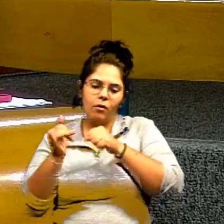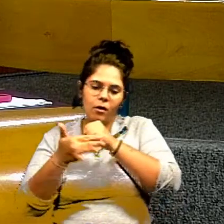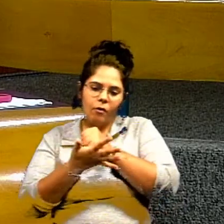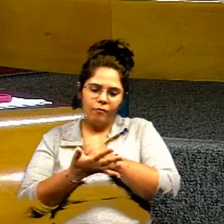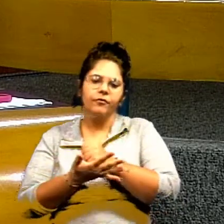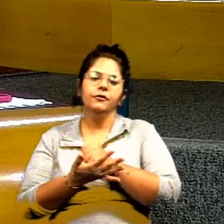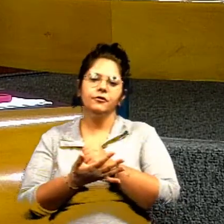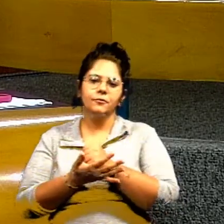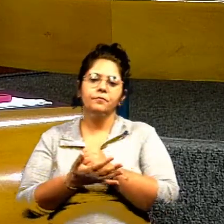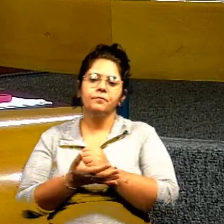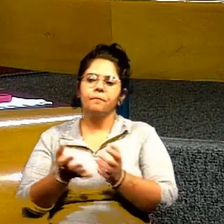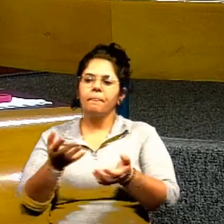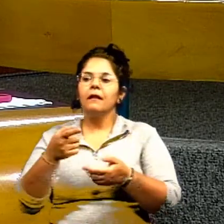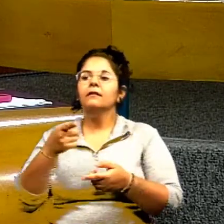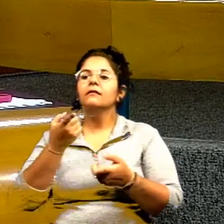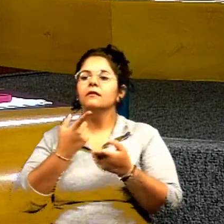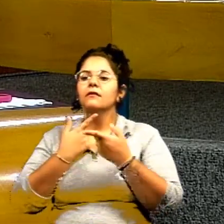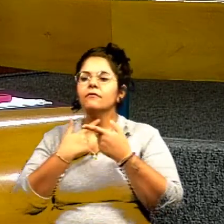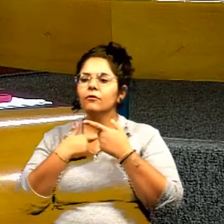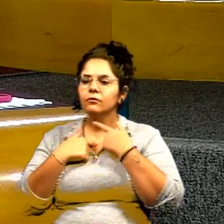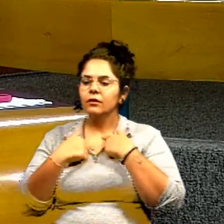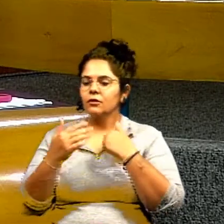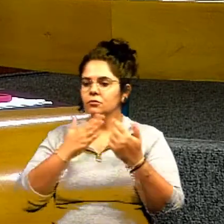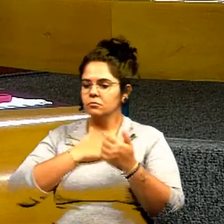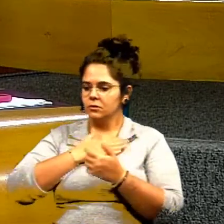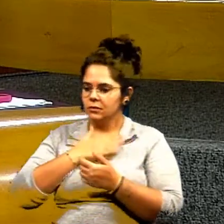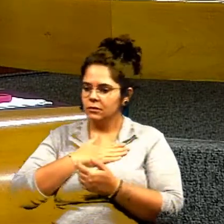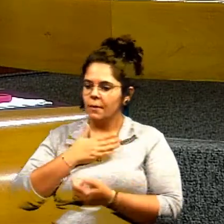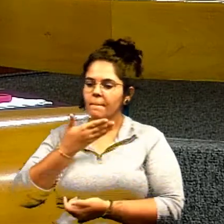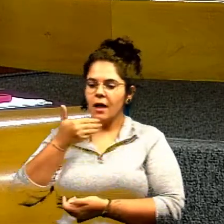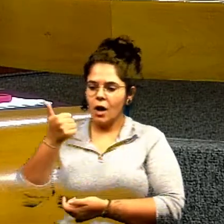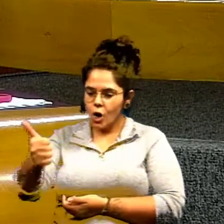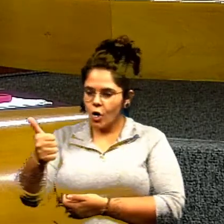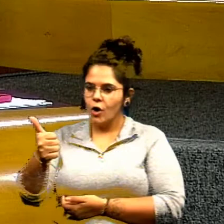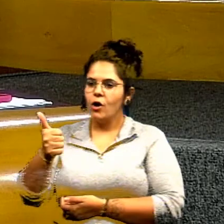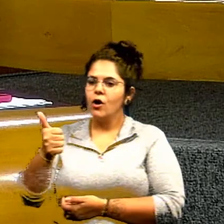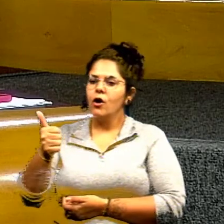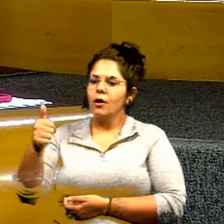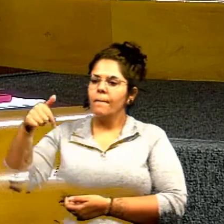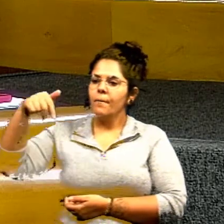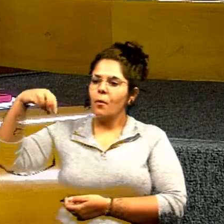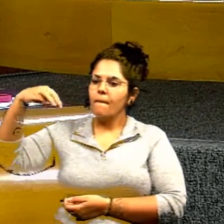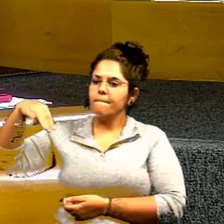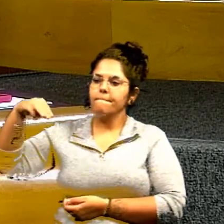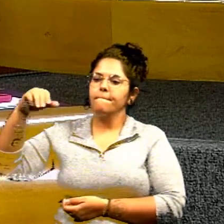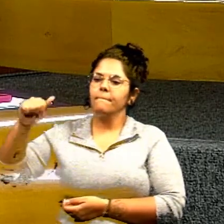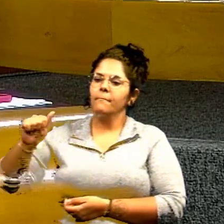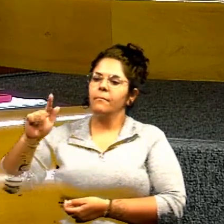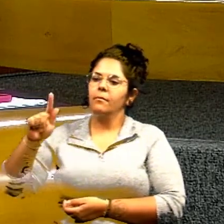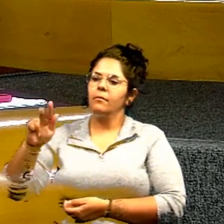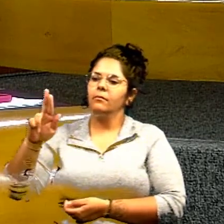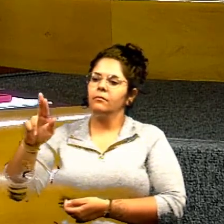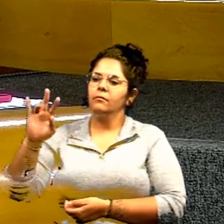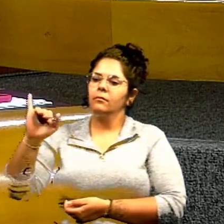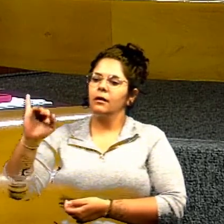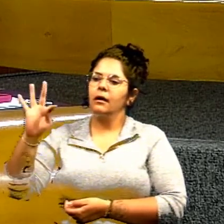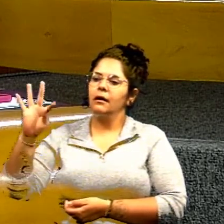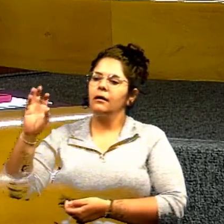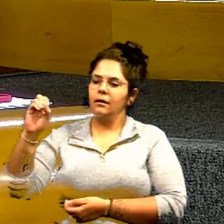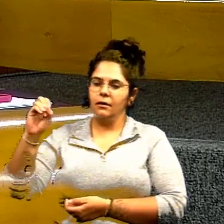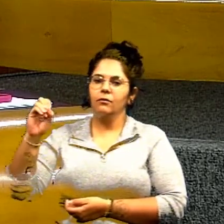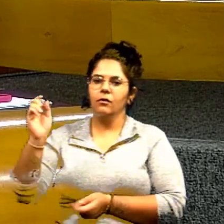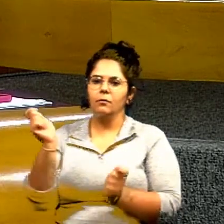público desejar melhoras ao ex-governador e candidato a prefeito de Goiânia Maguito Vilela que ele possa se